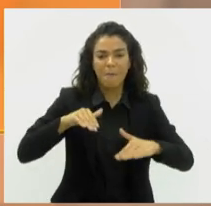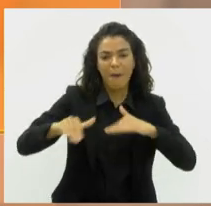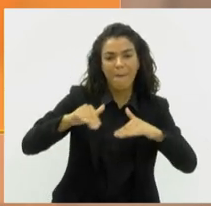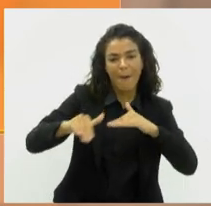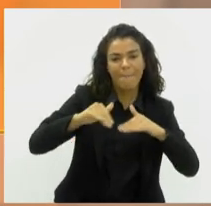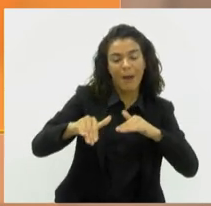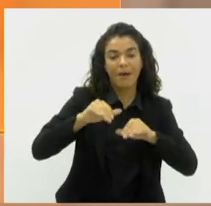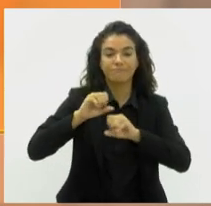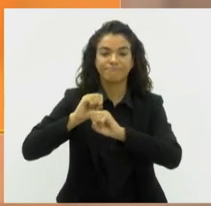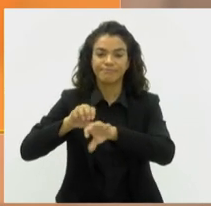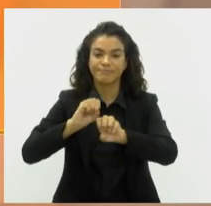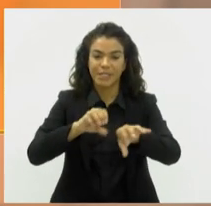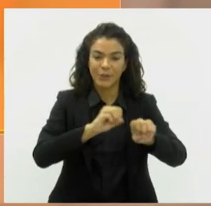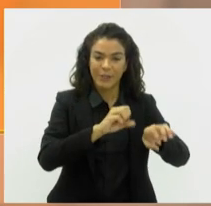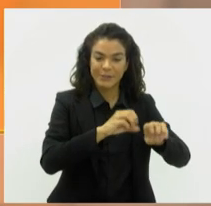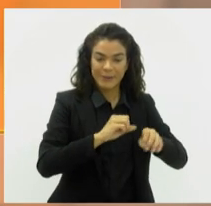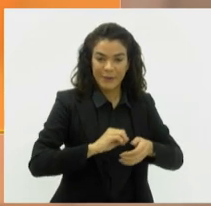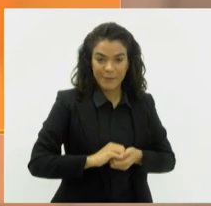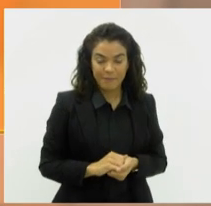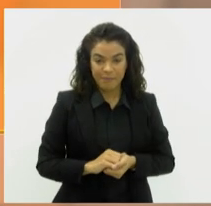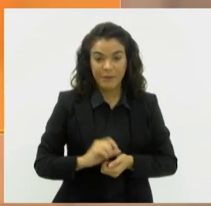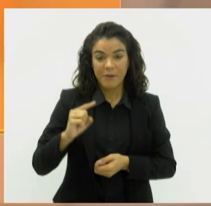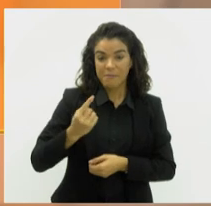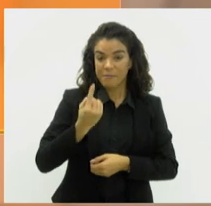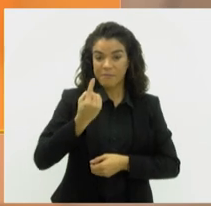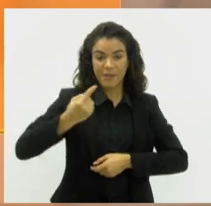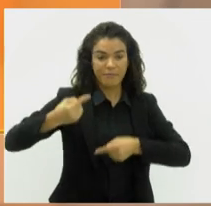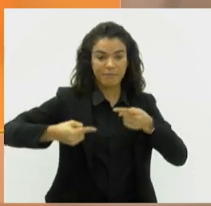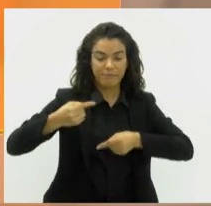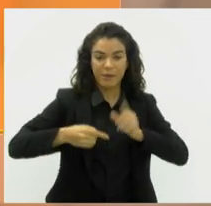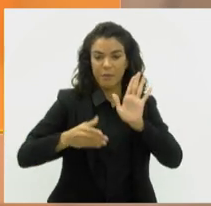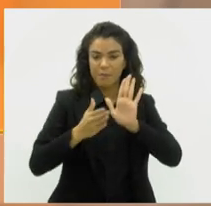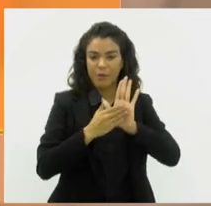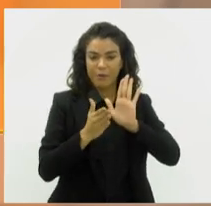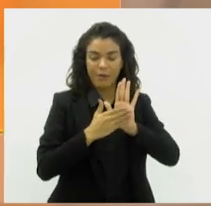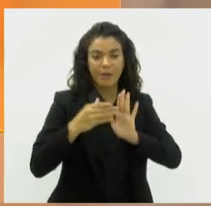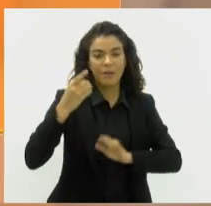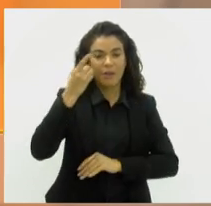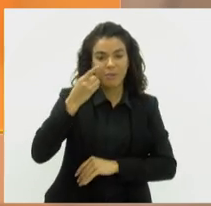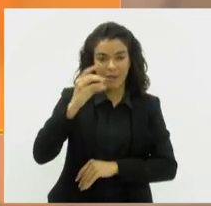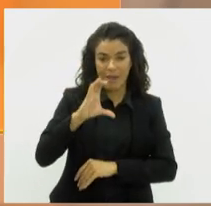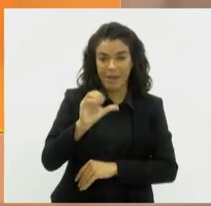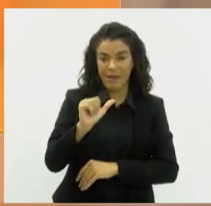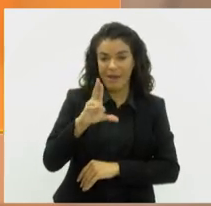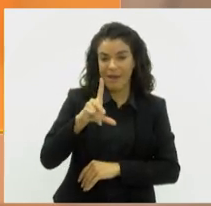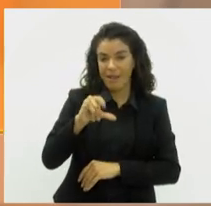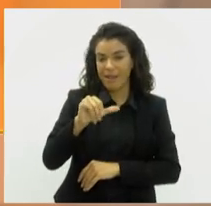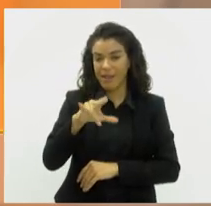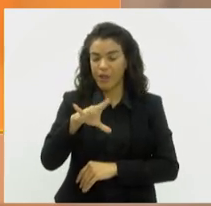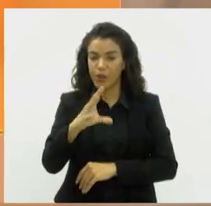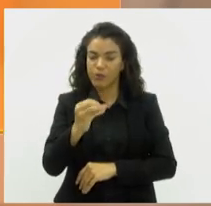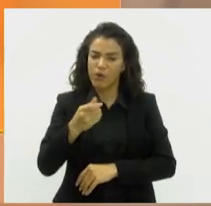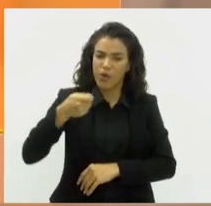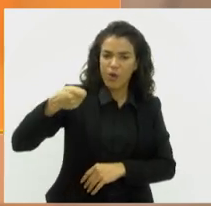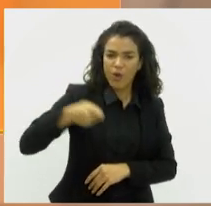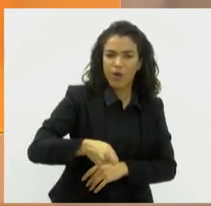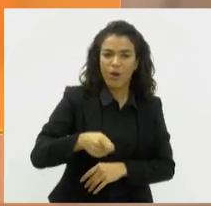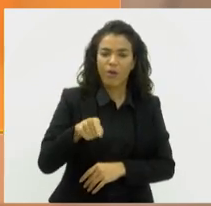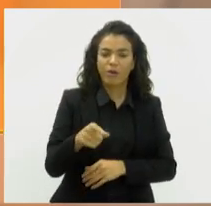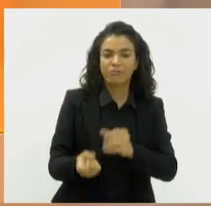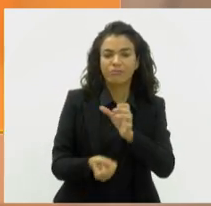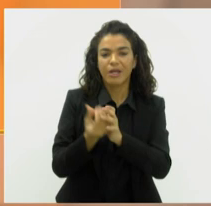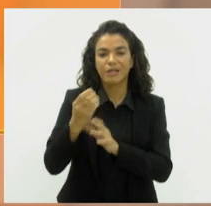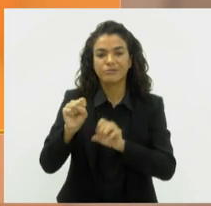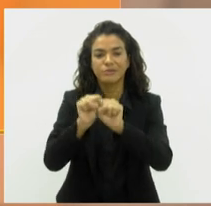educacionais. Ainda em primeira discussão, a proposta do deputado Carlinhos BNH, que obriga a utilização de um